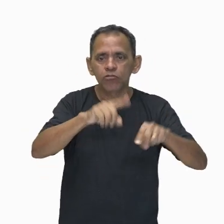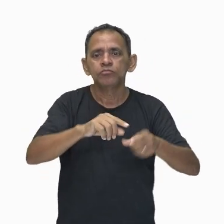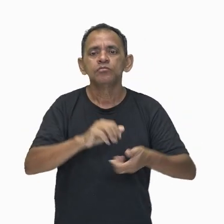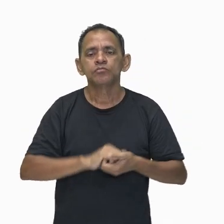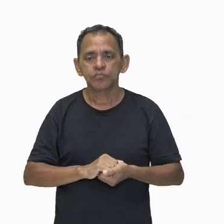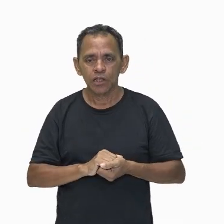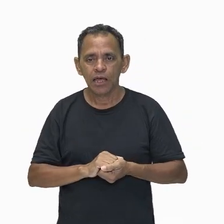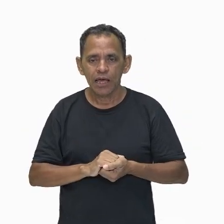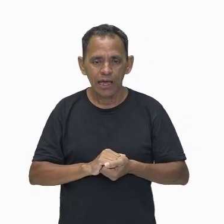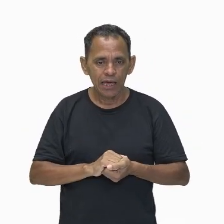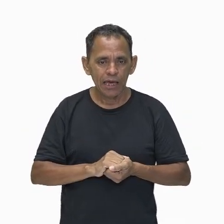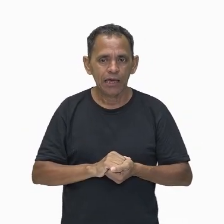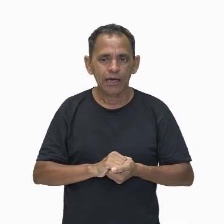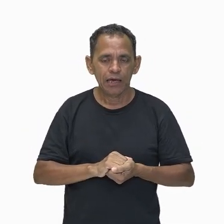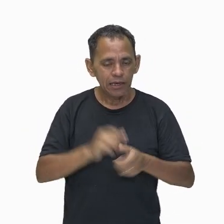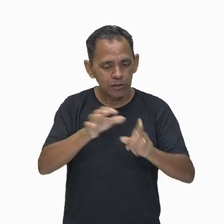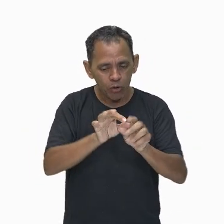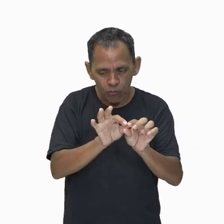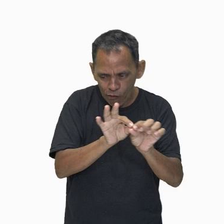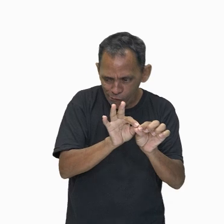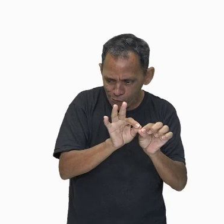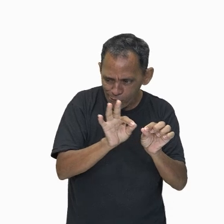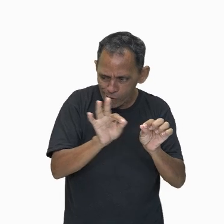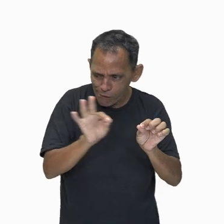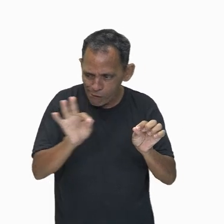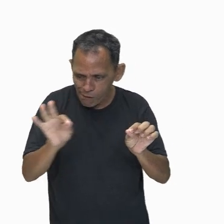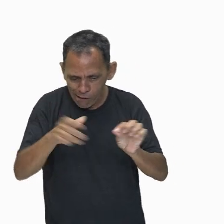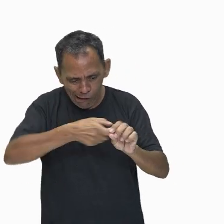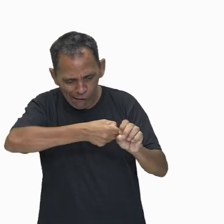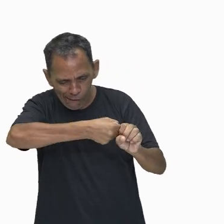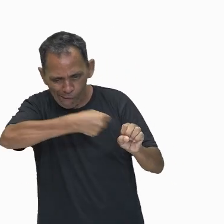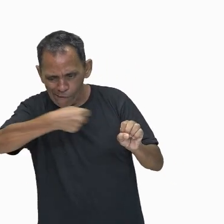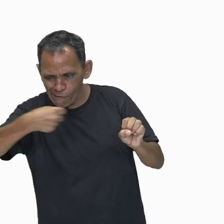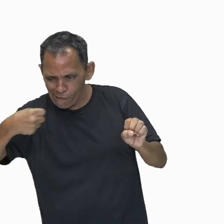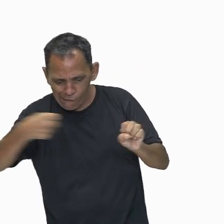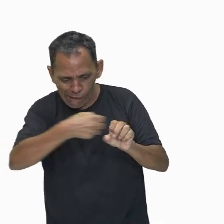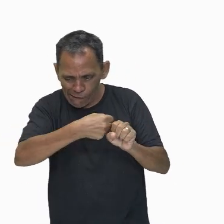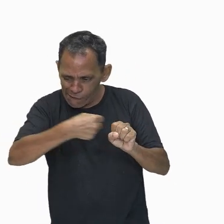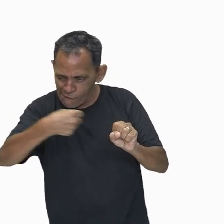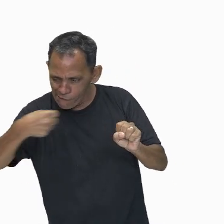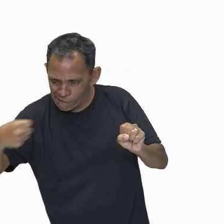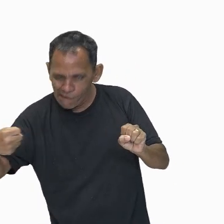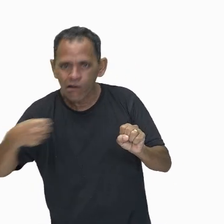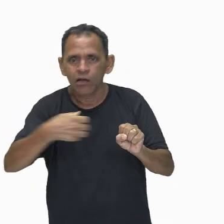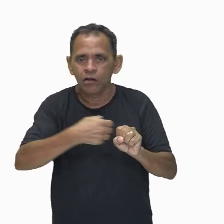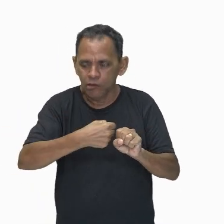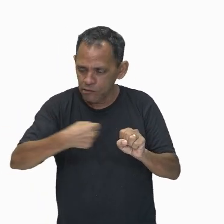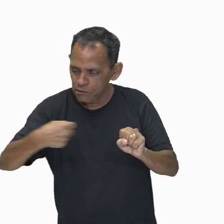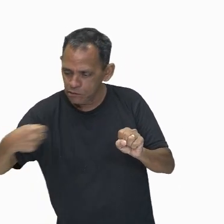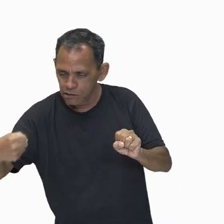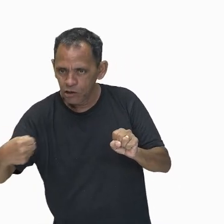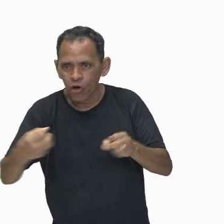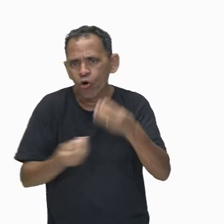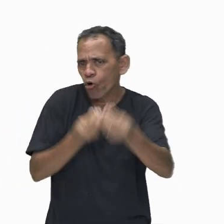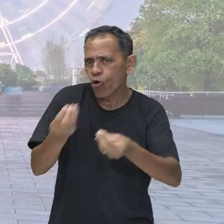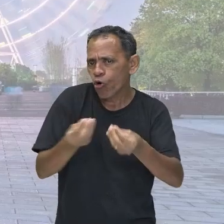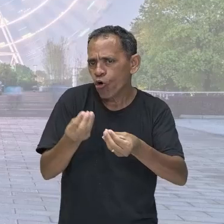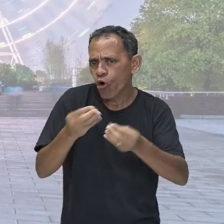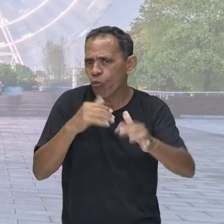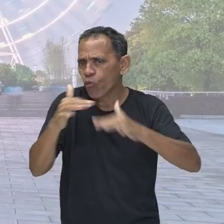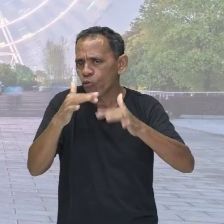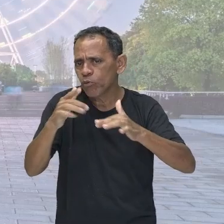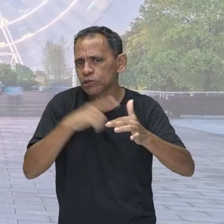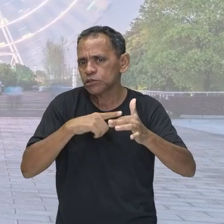também realizando um trabalho. E por que ela faz isso, pessoal? Por que ela consegue se movimentar quando eu